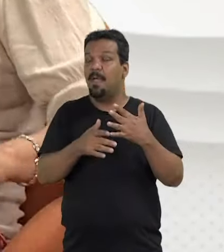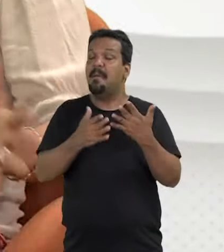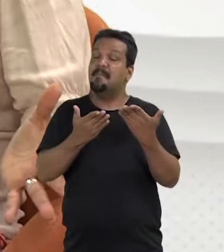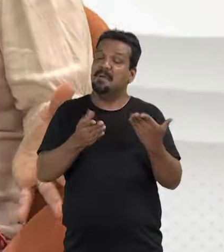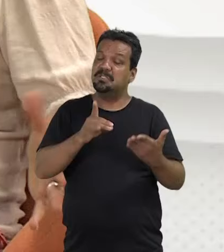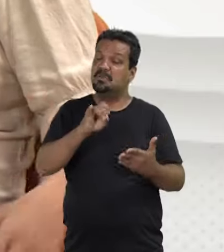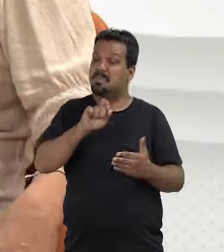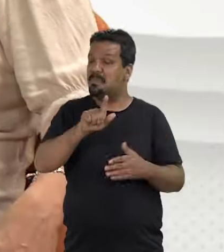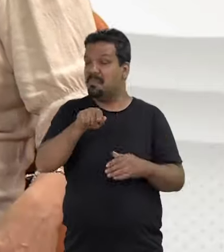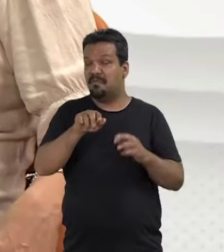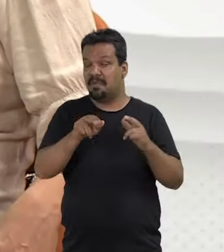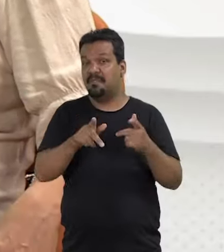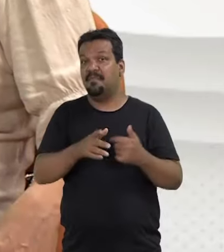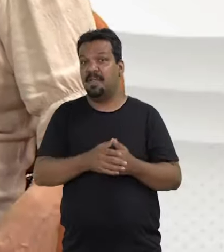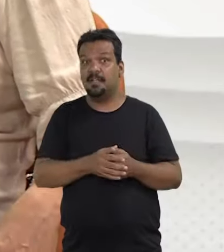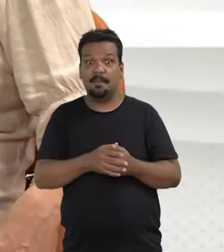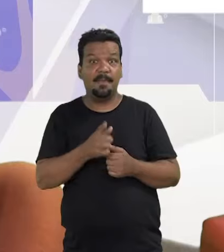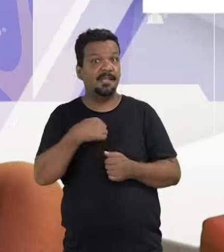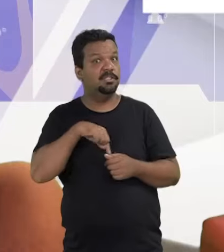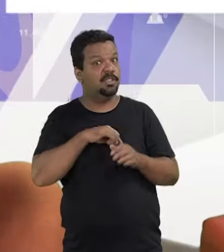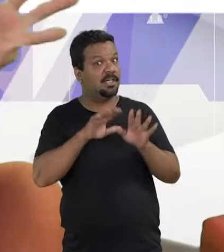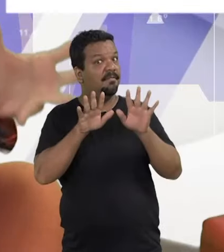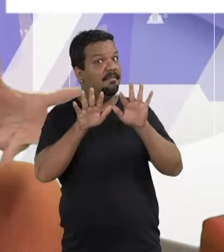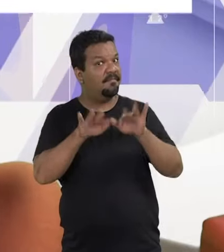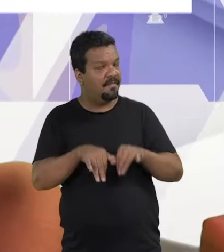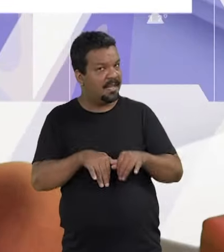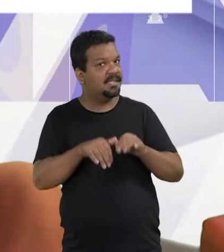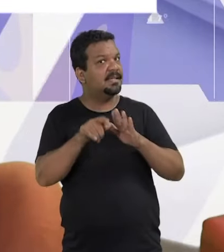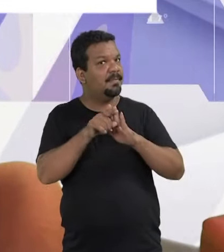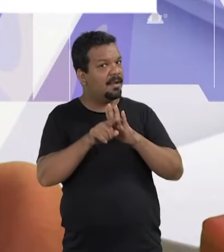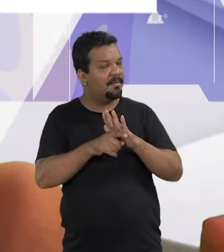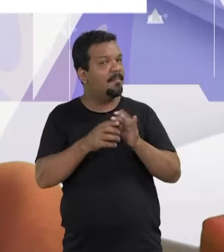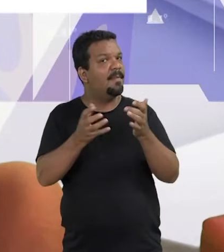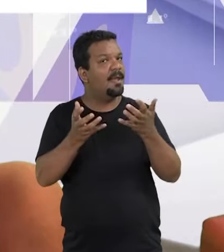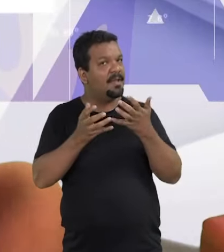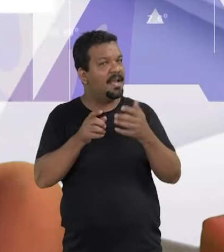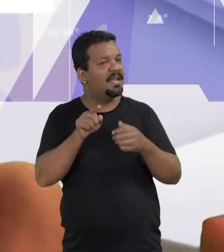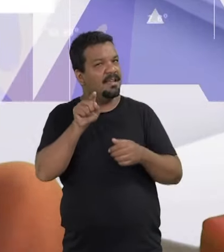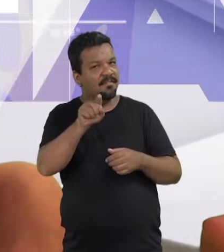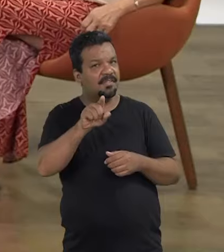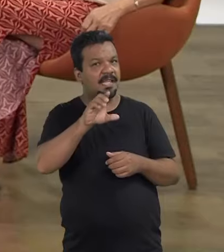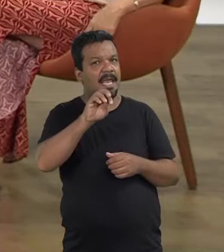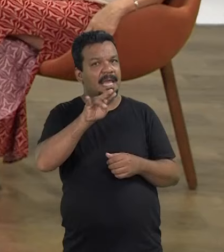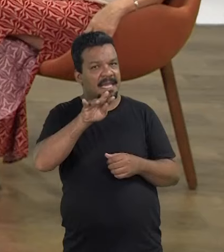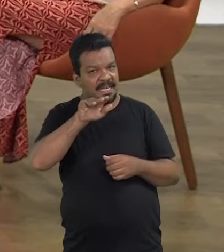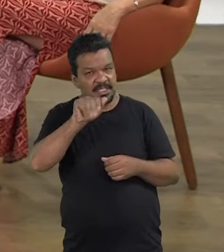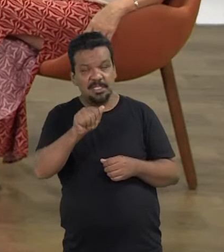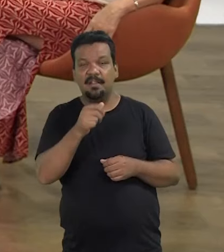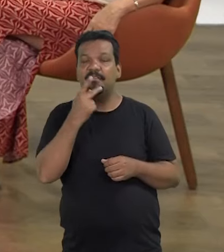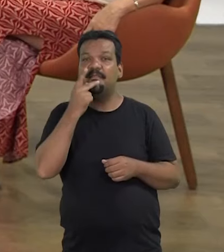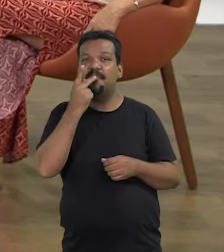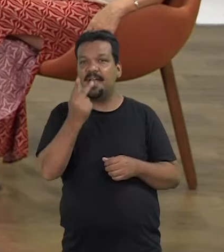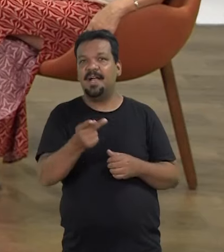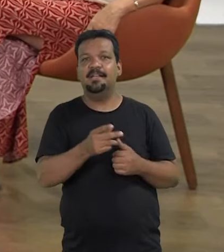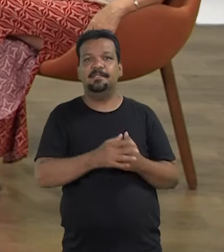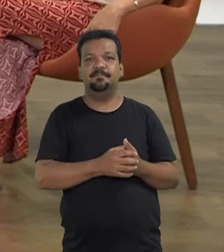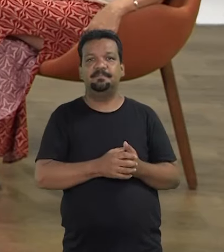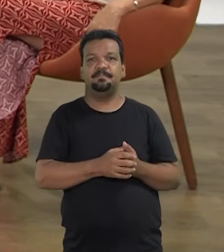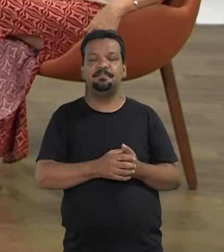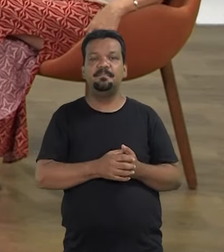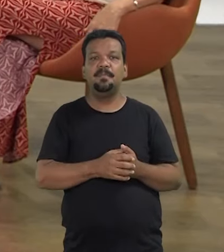mídia. E com Dilma, infelizmente, não foi diferente. Bom, nós já estamos encerrando a nossa programação, mas eu queria que você, Cristina Buarque,